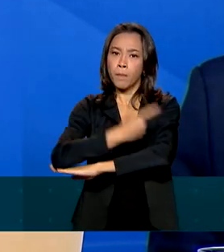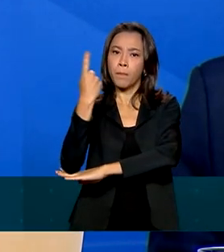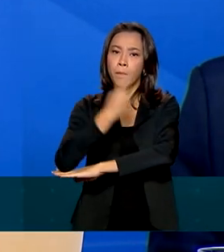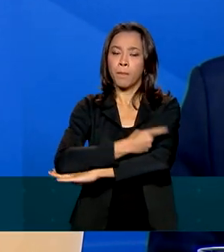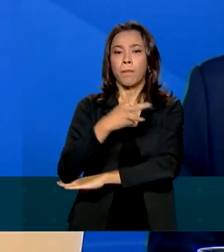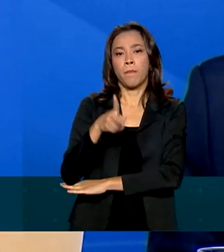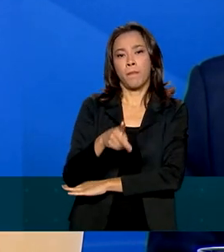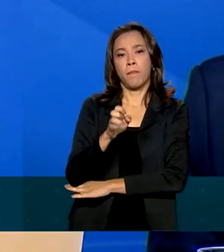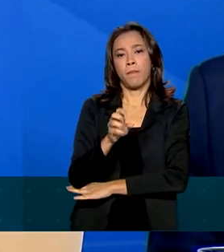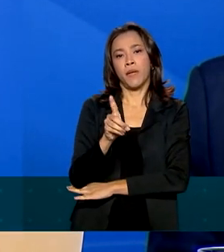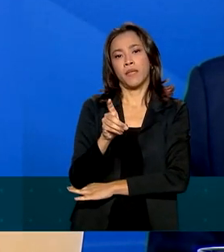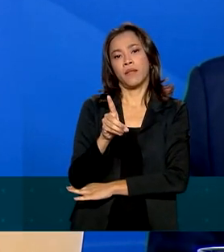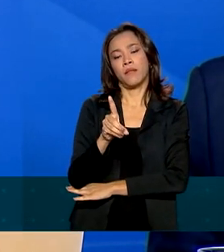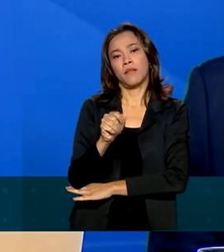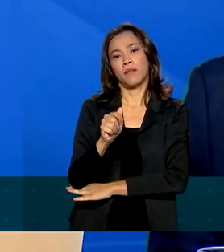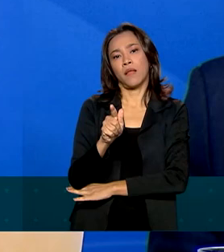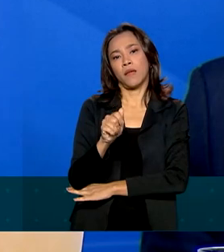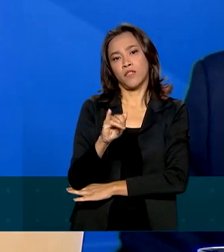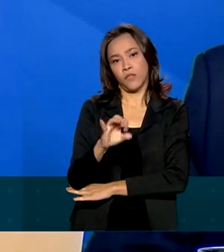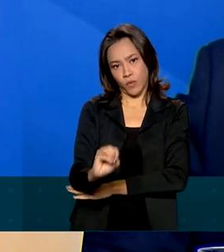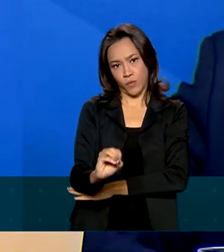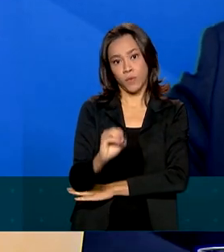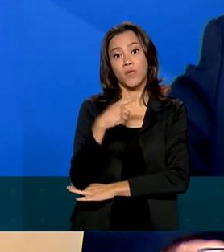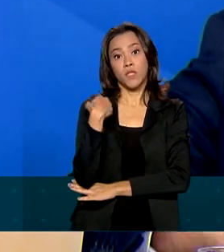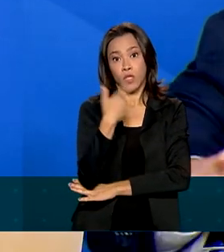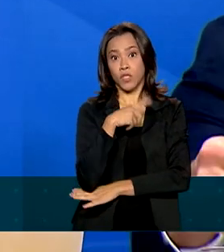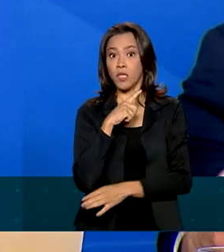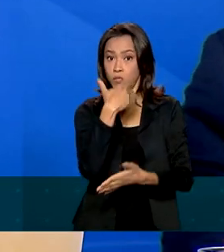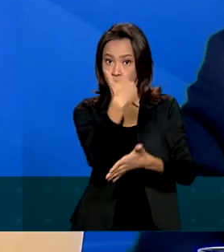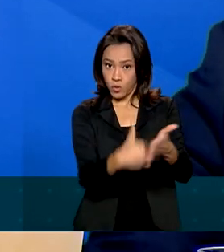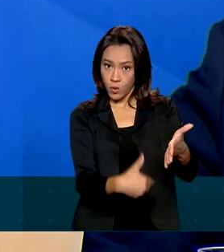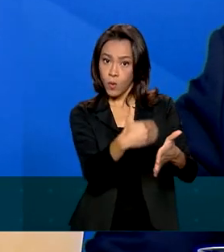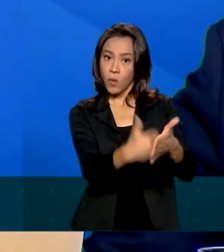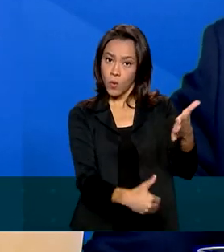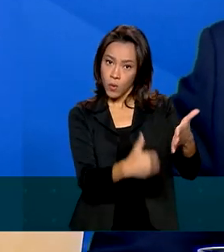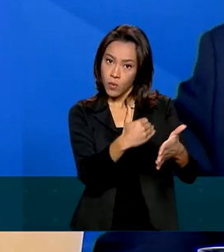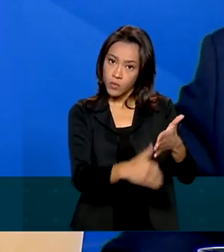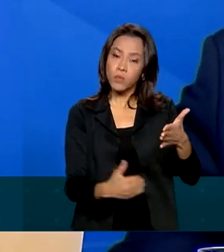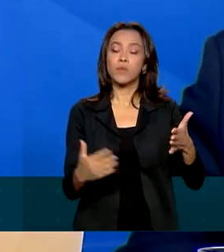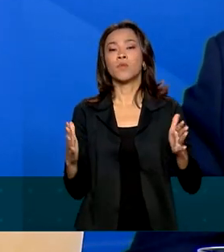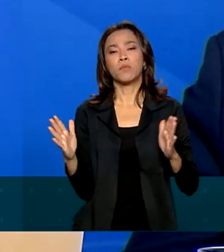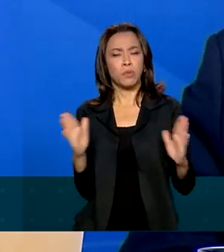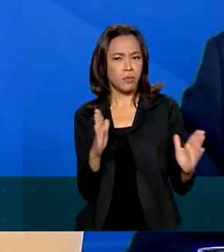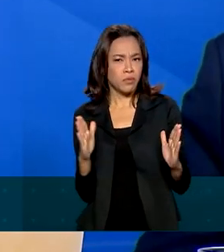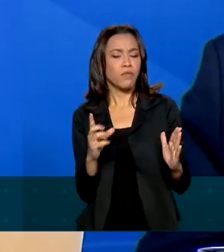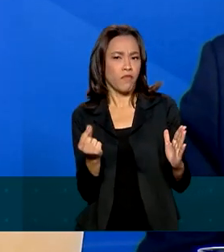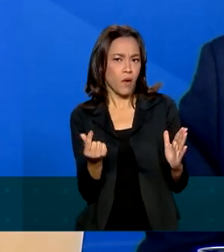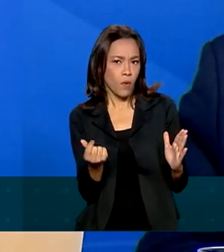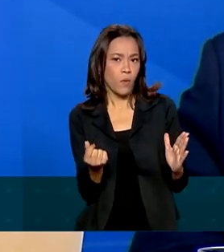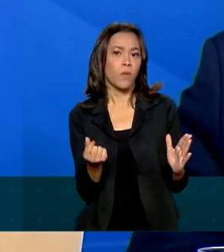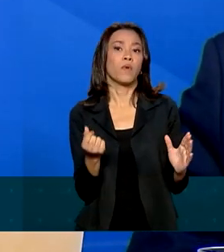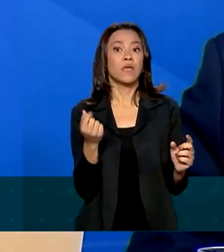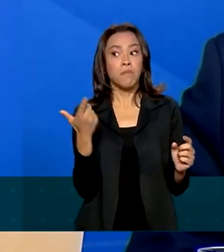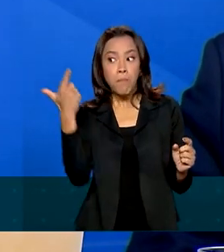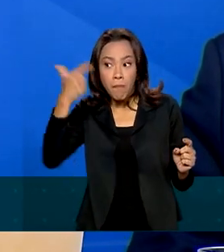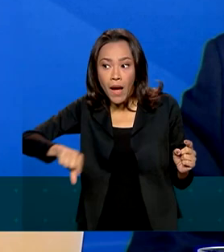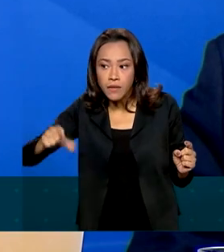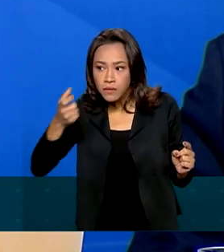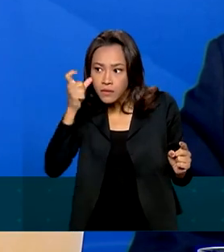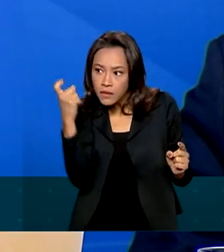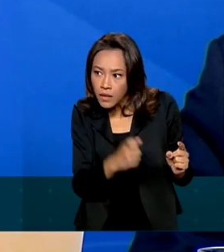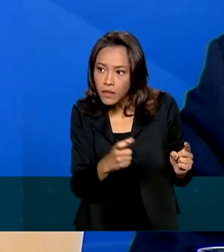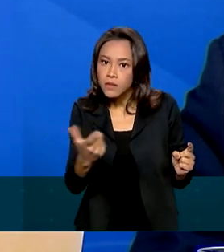com maior valor de outorga. Então, a gente faz um desconto tarifário até um determinado valor. E se mais de um interessado